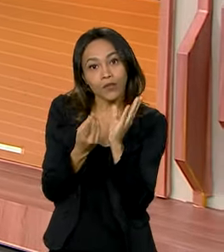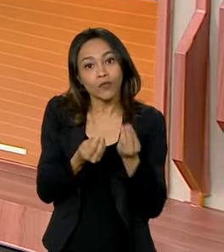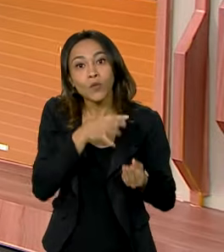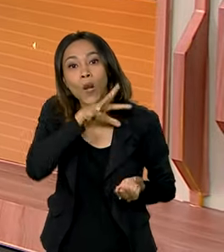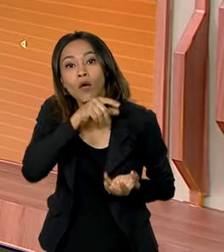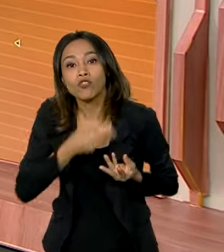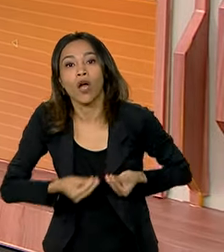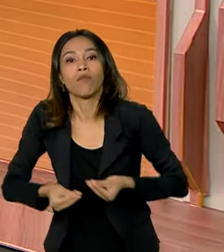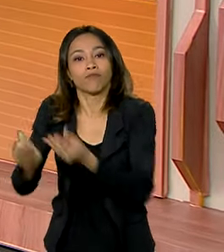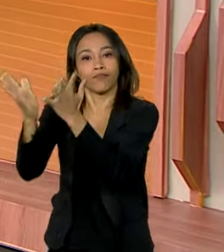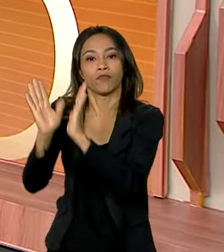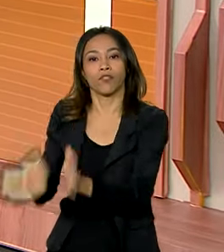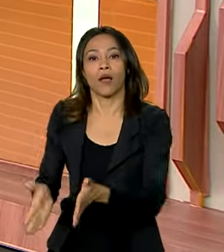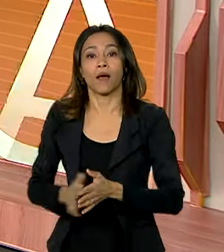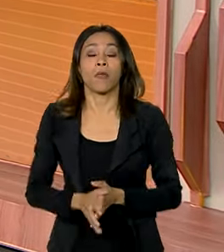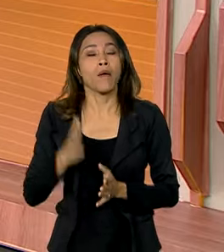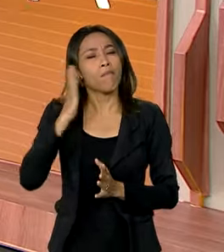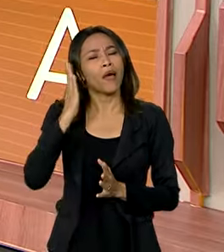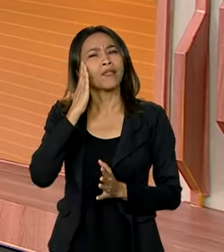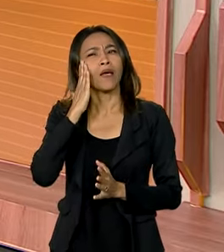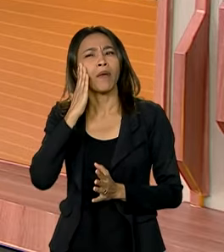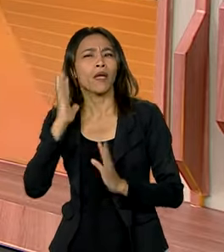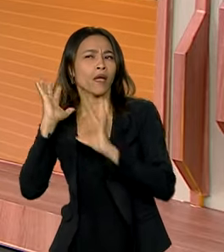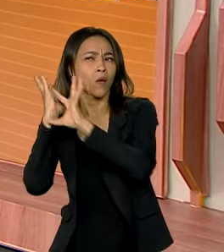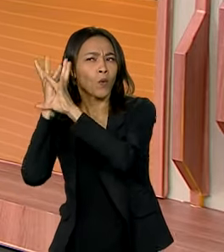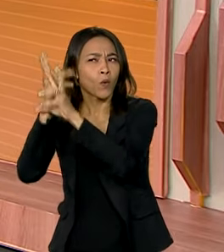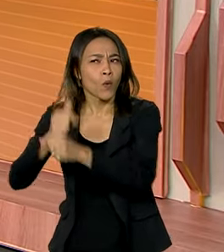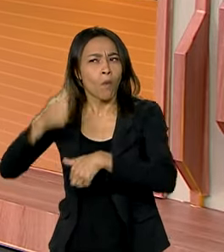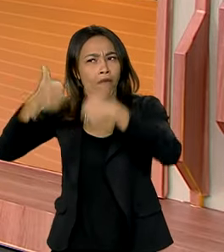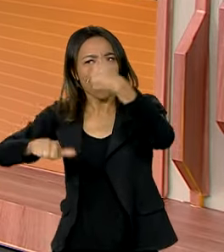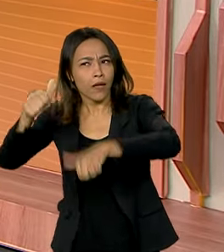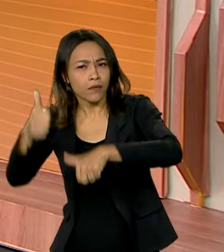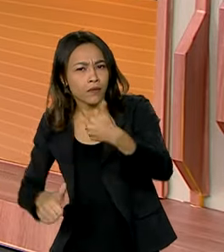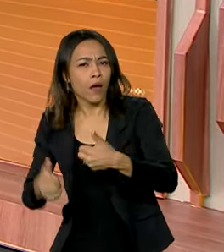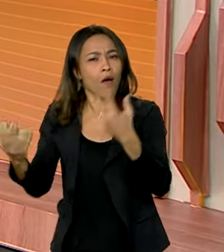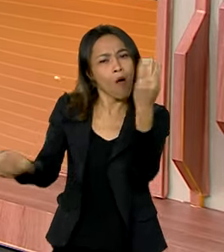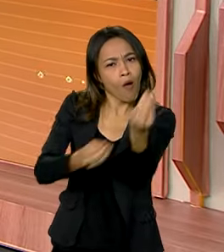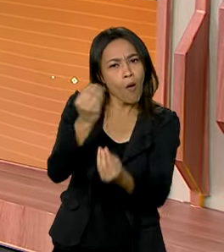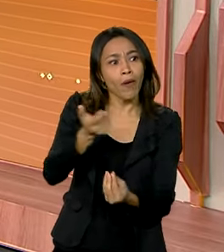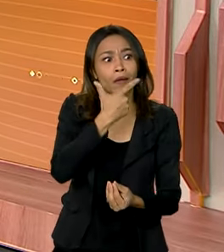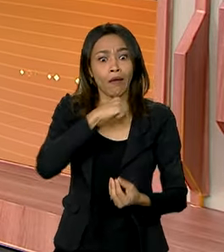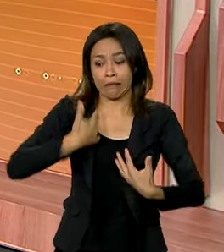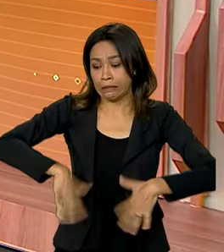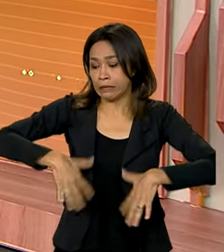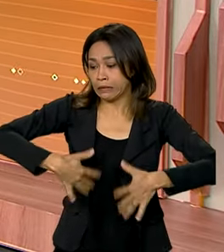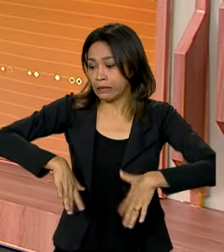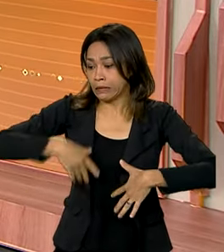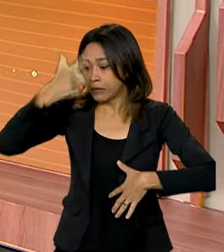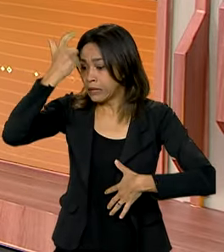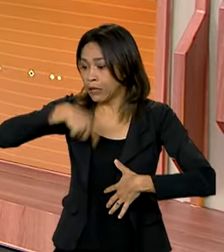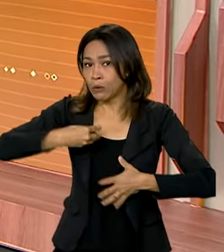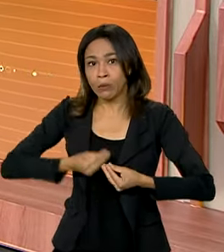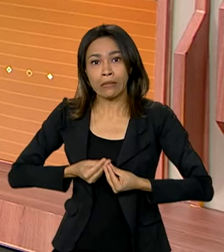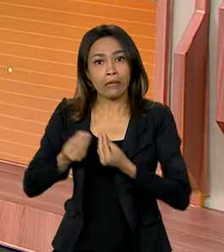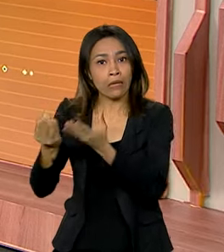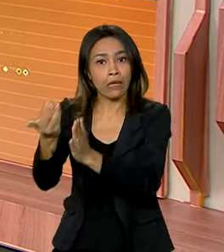fazer um balanço sobre essa entrega e explicar para a gente como que fica a situação de quem não entregou ou que pode estar na